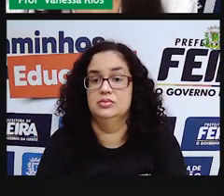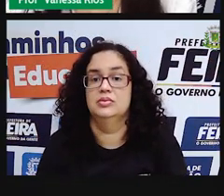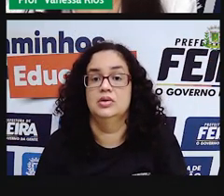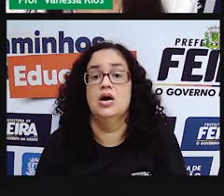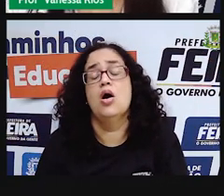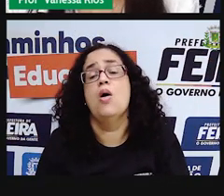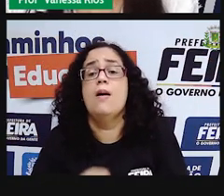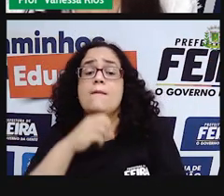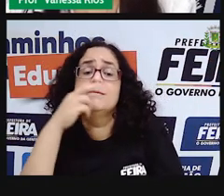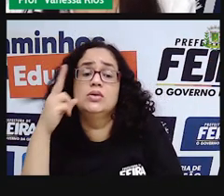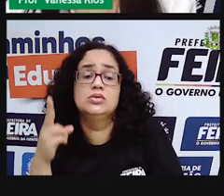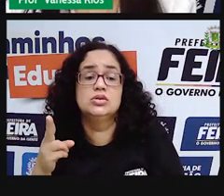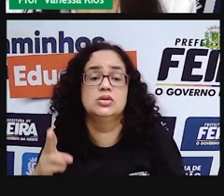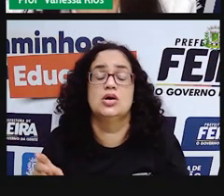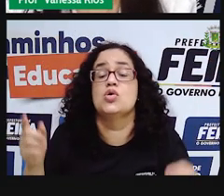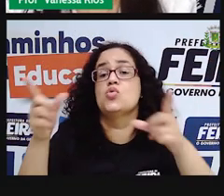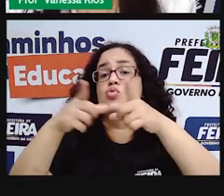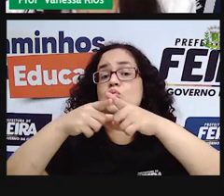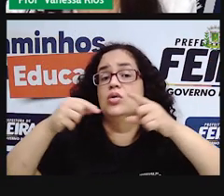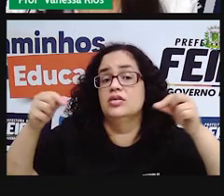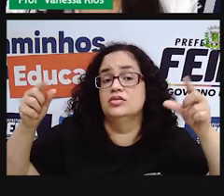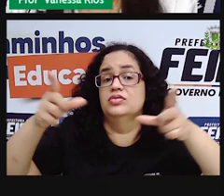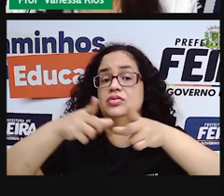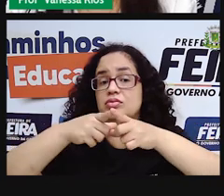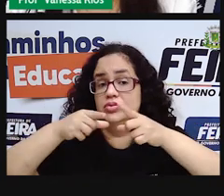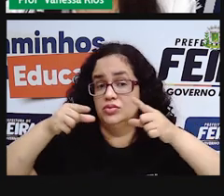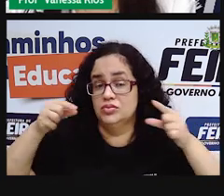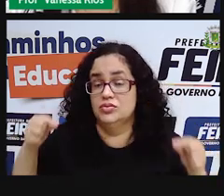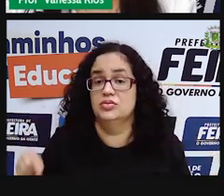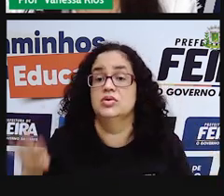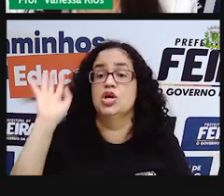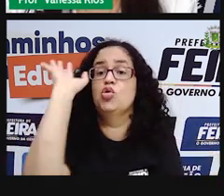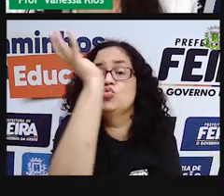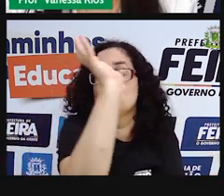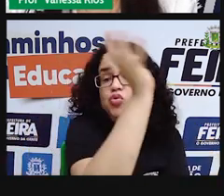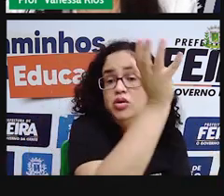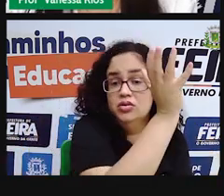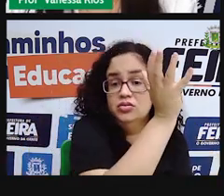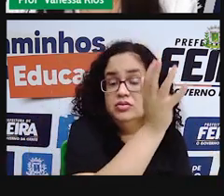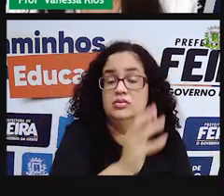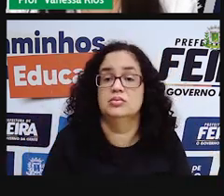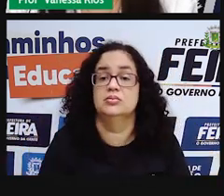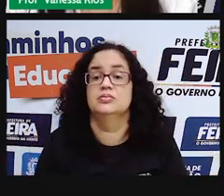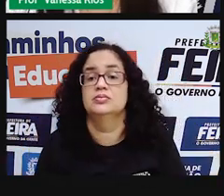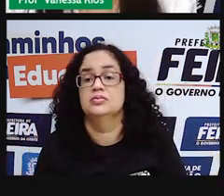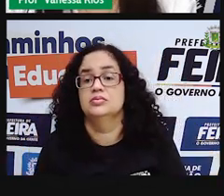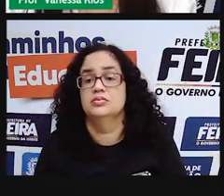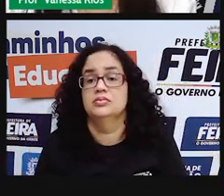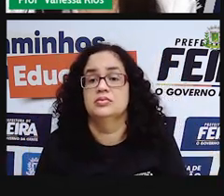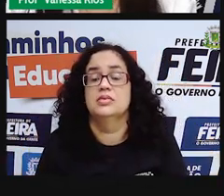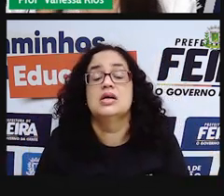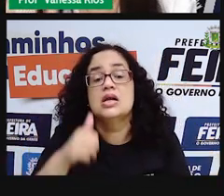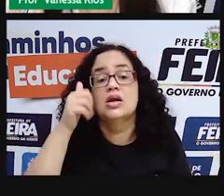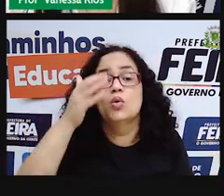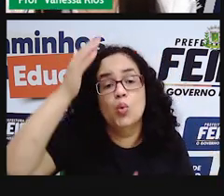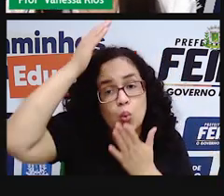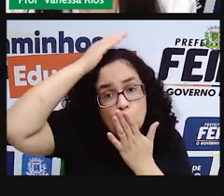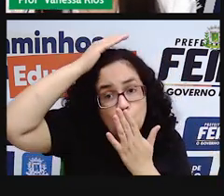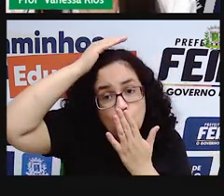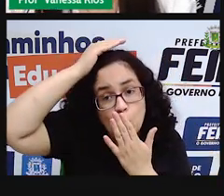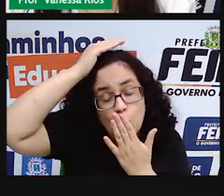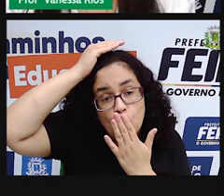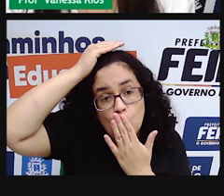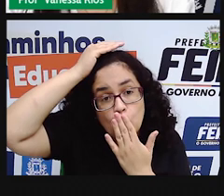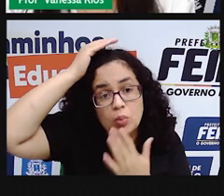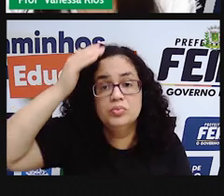Ou pode ainda pegar uma folha, né? Uma folha aí de uma árvore. A índia aí colocou, né, a menina colocou uma